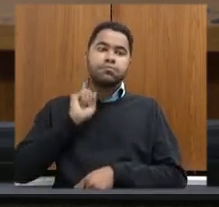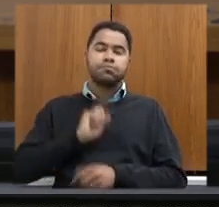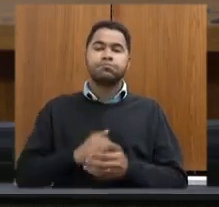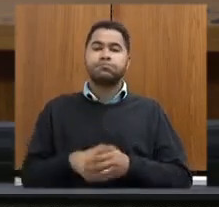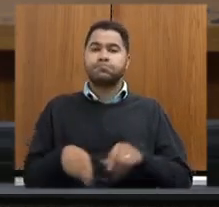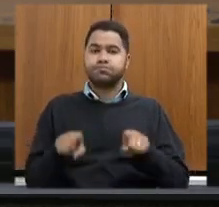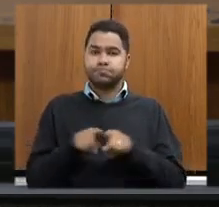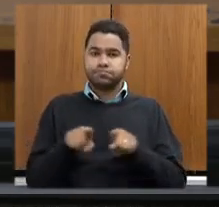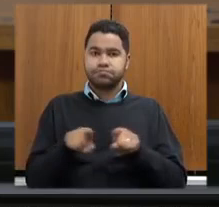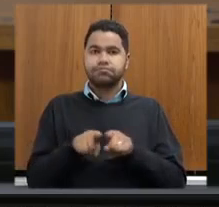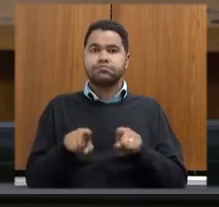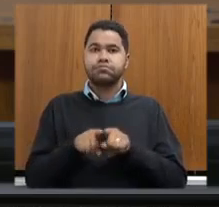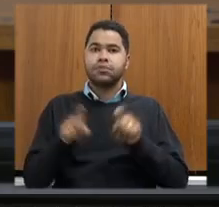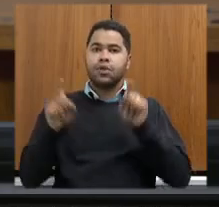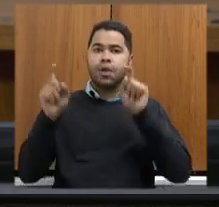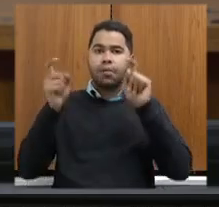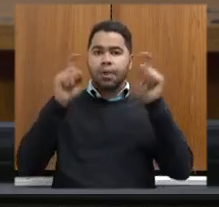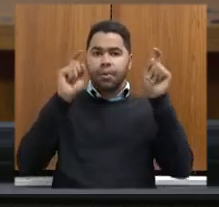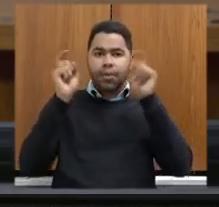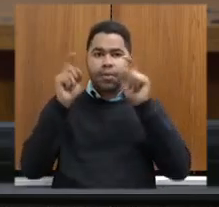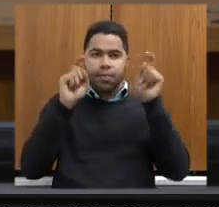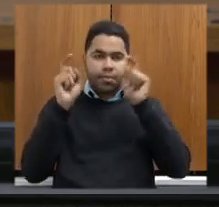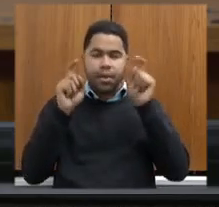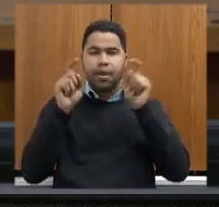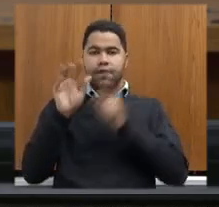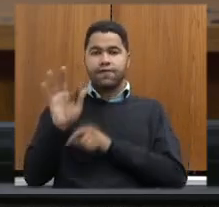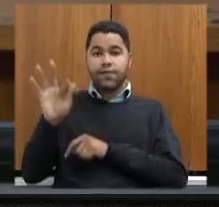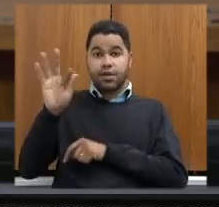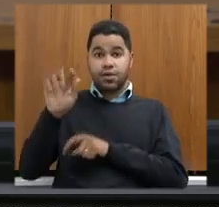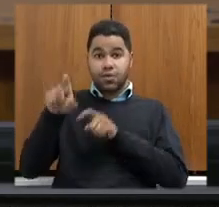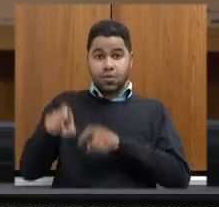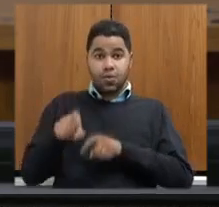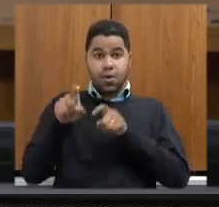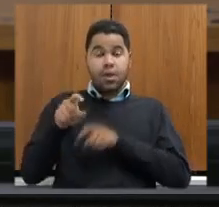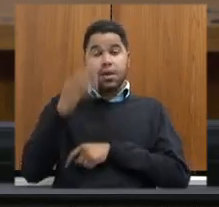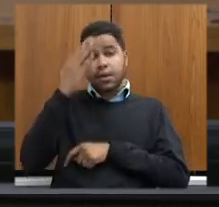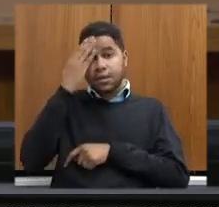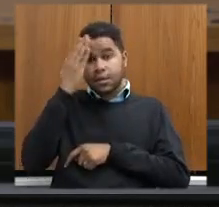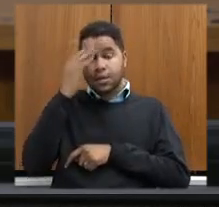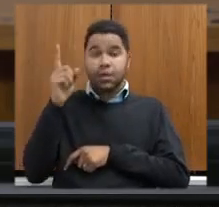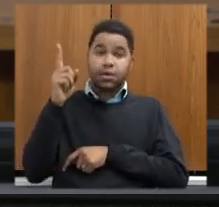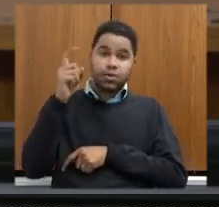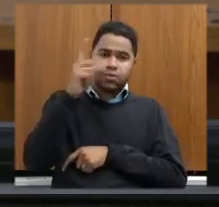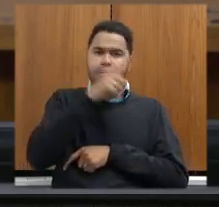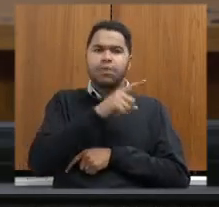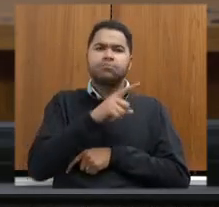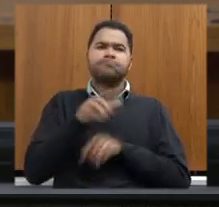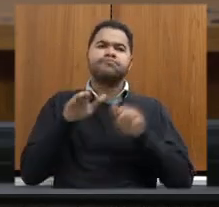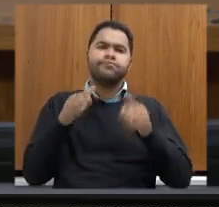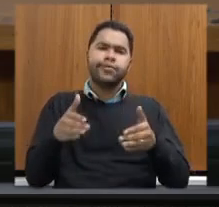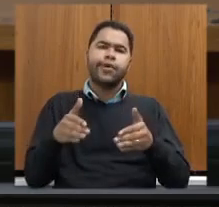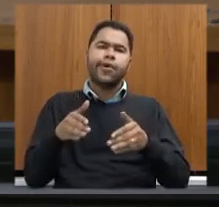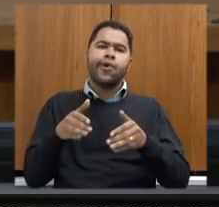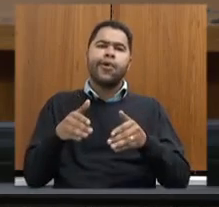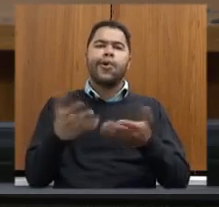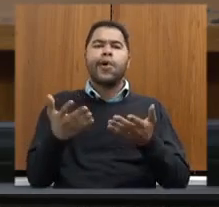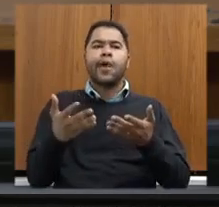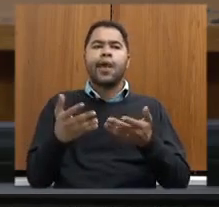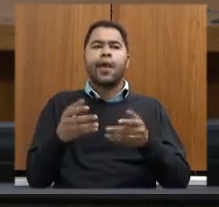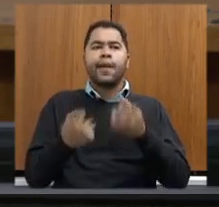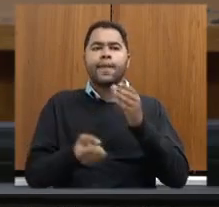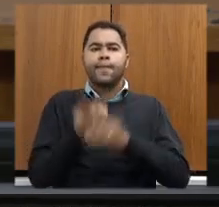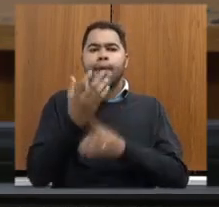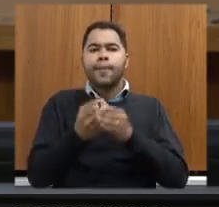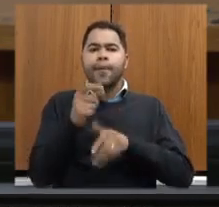também com reuniões periódicas com a Federação da Agricultura para entender as dificuldades, especialmente dos produtores rurais em regime